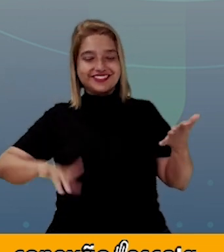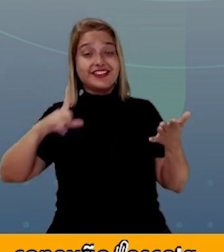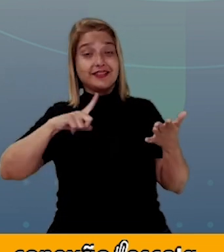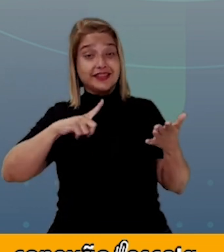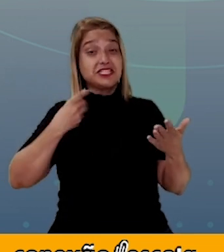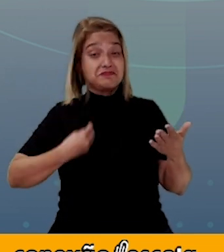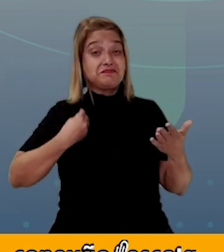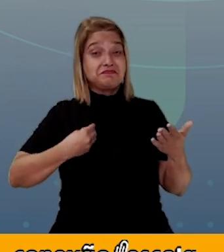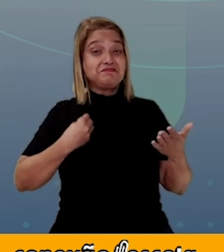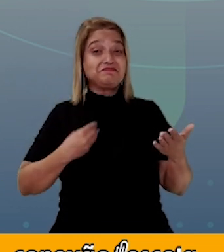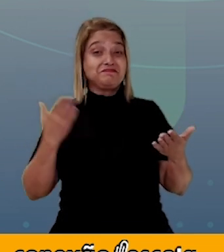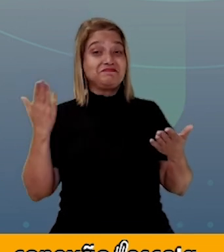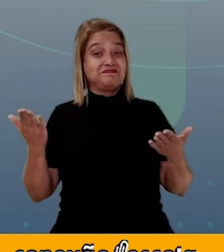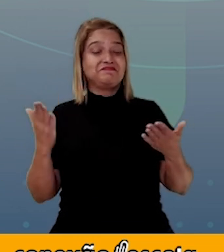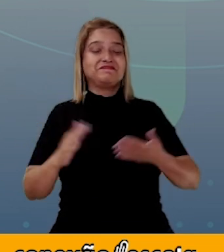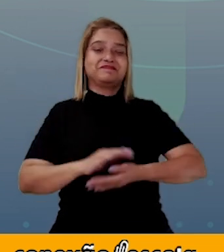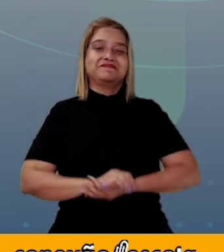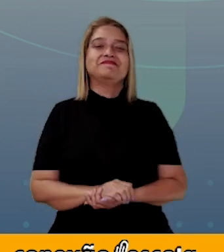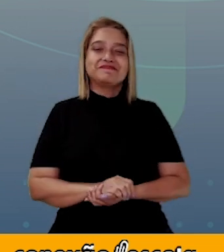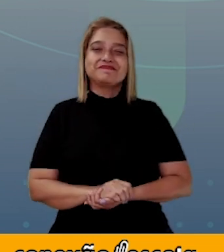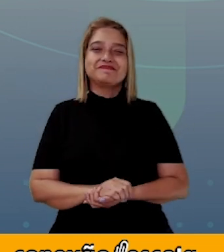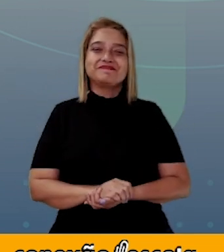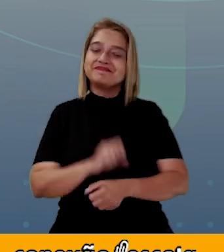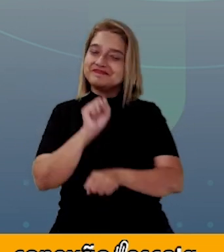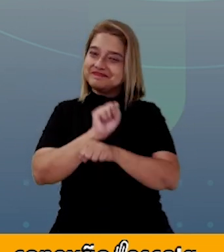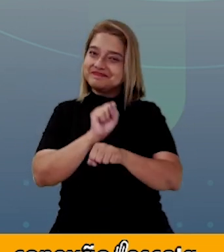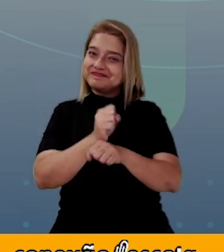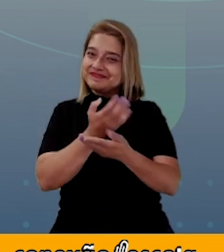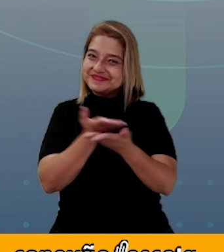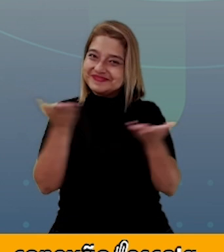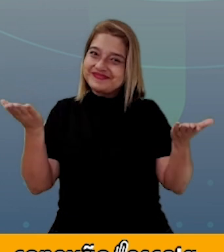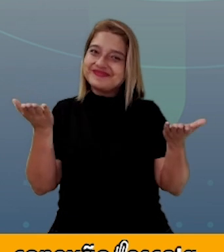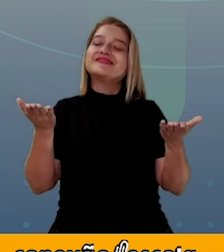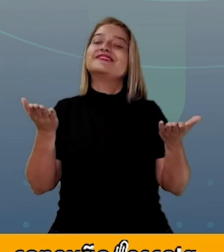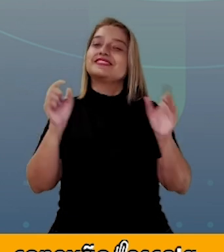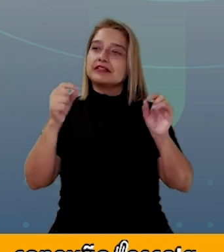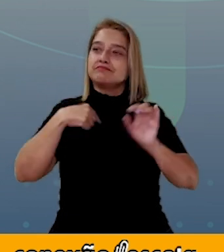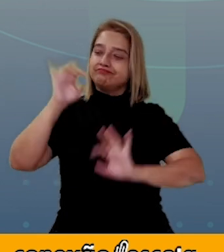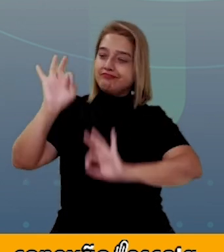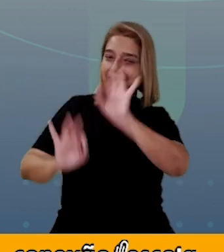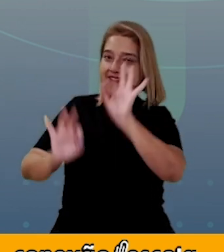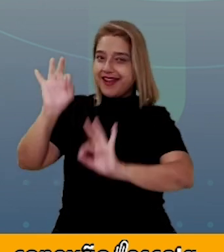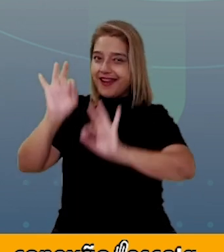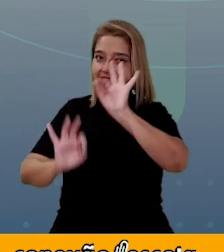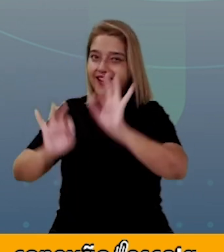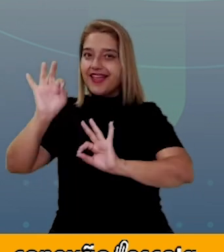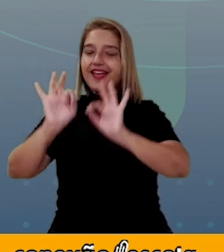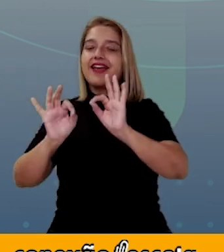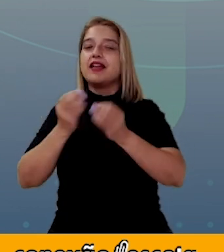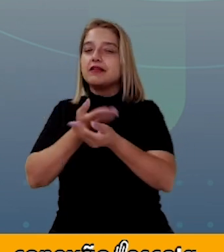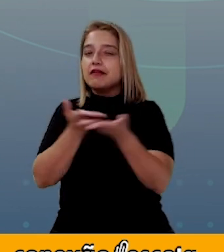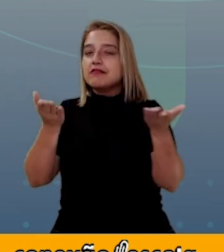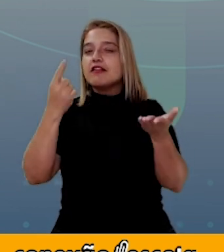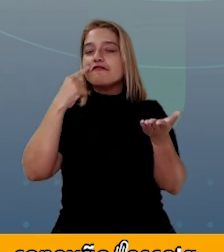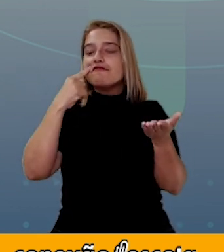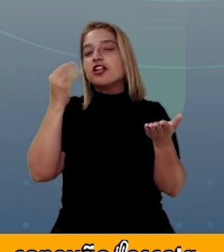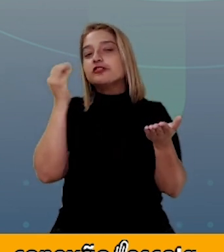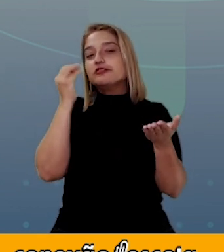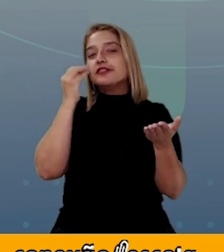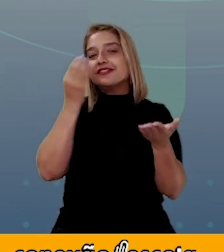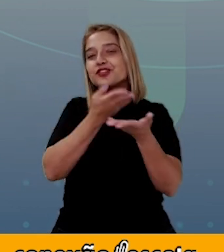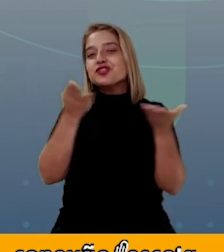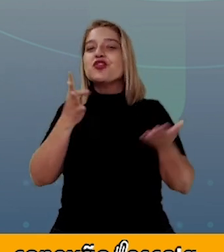atividades que já estão prontinhas lá te esperando. Que foram preparadas para testar os